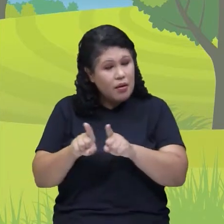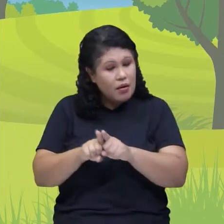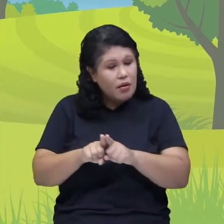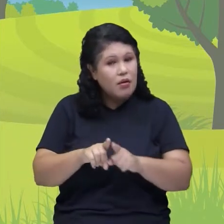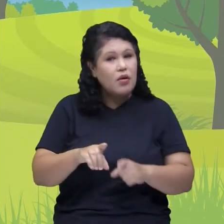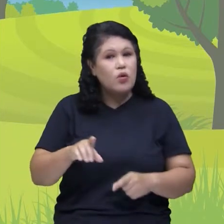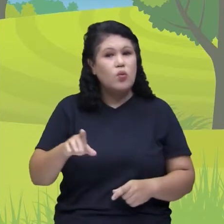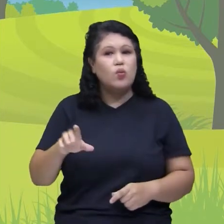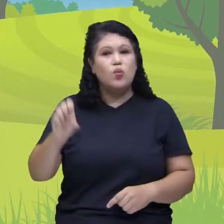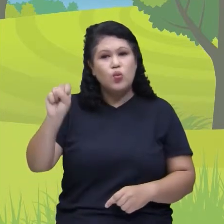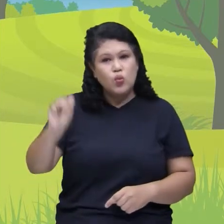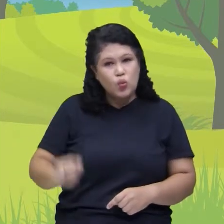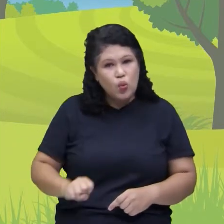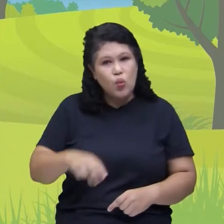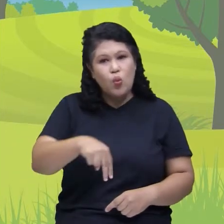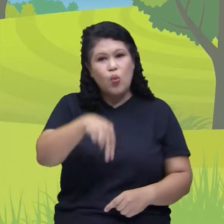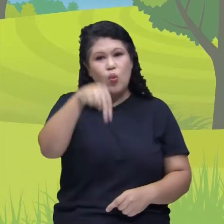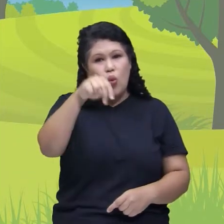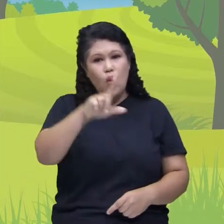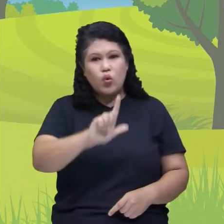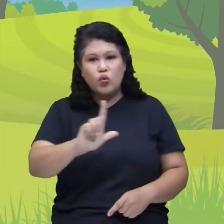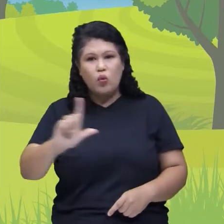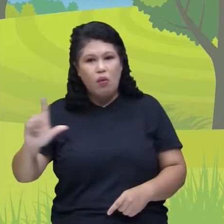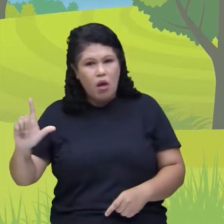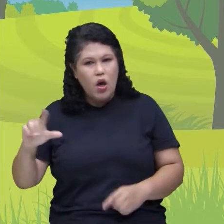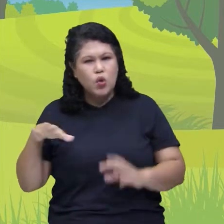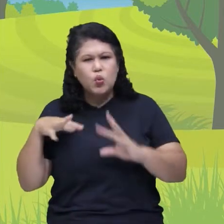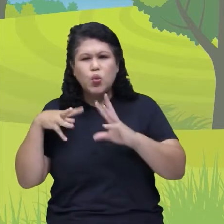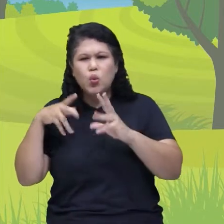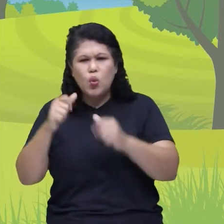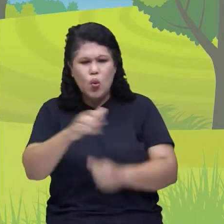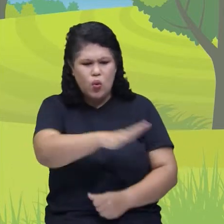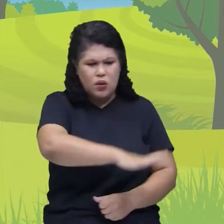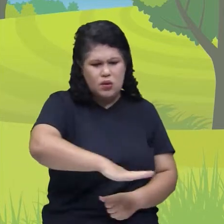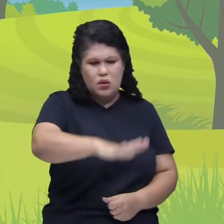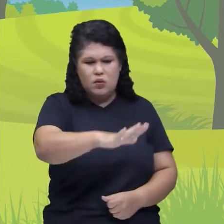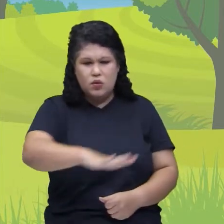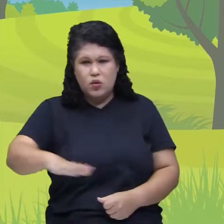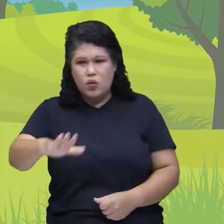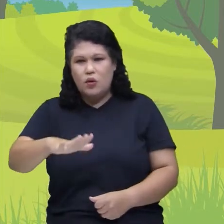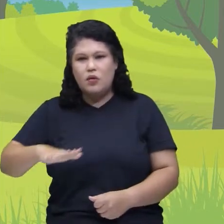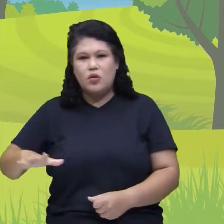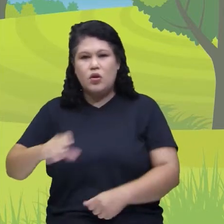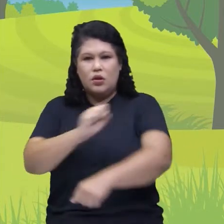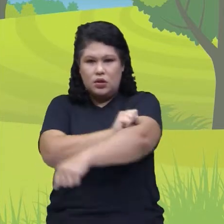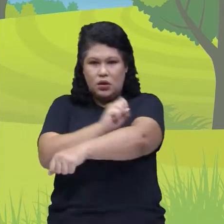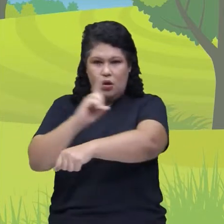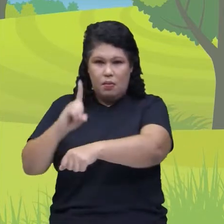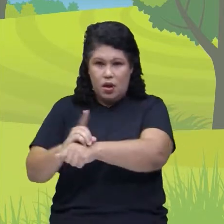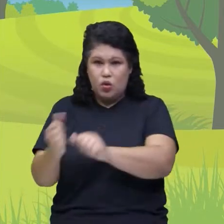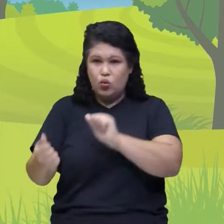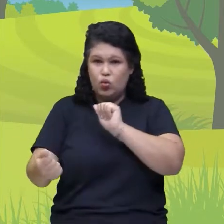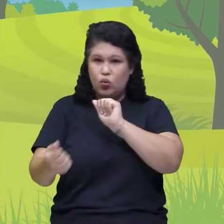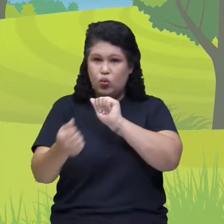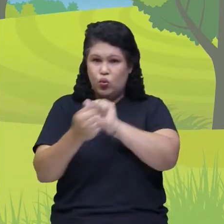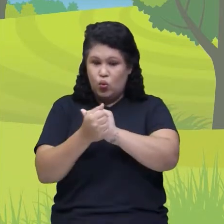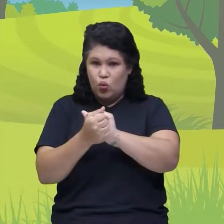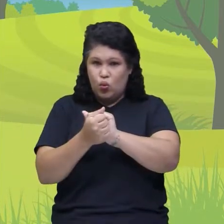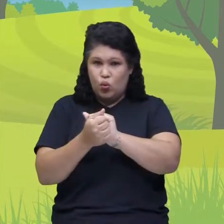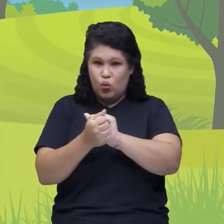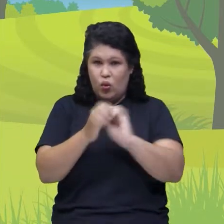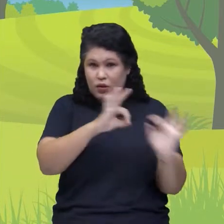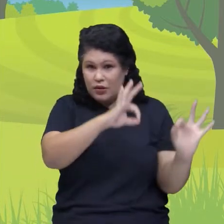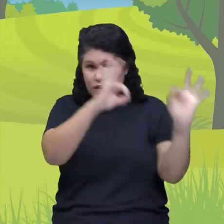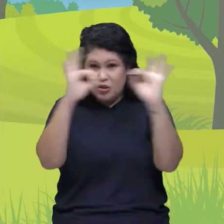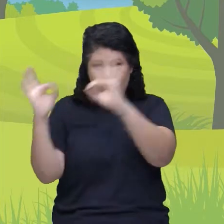Sul, DDZ Norte, DDZ Leste 1, DDZ Leste 2 e a DDZ Rural. Nossa, todos estão acompanhando a gente. Que